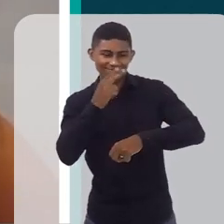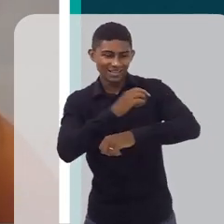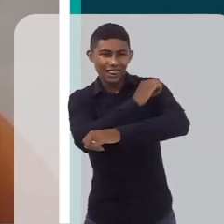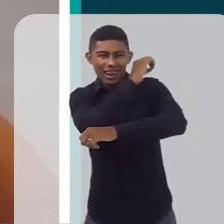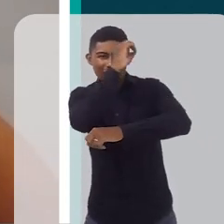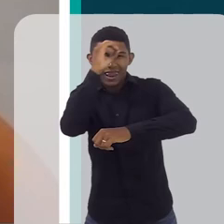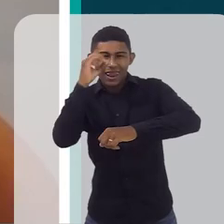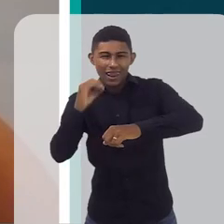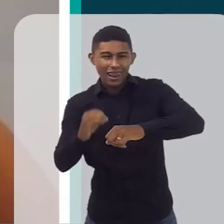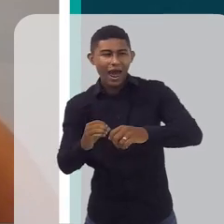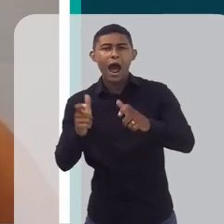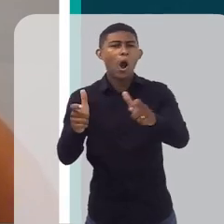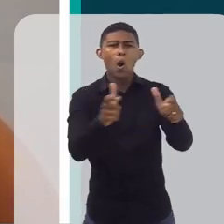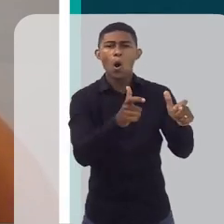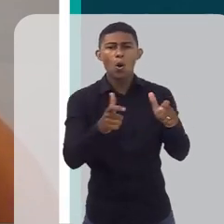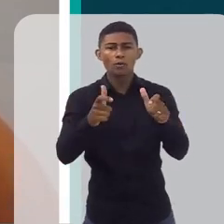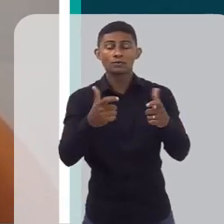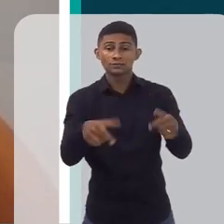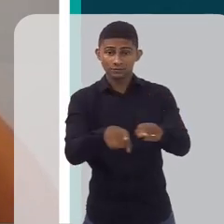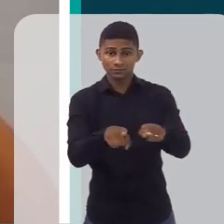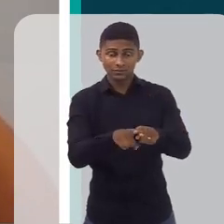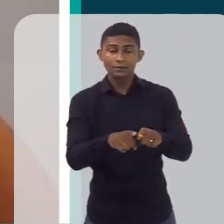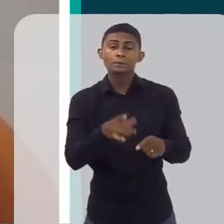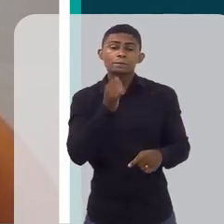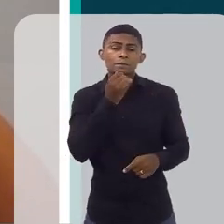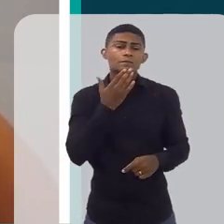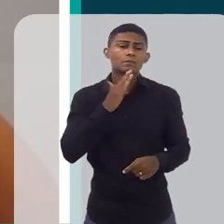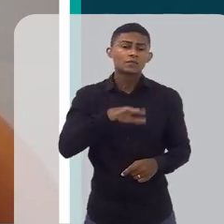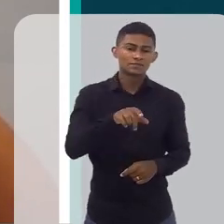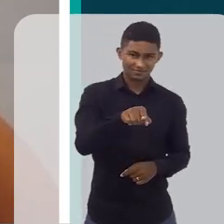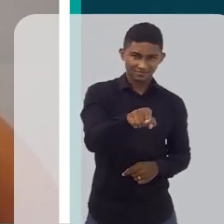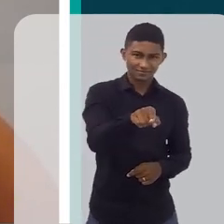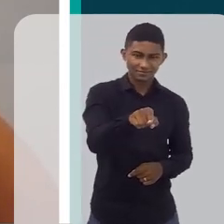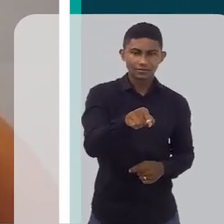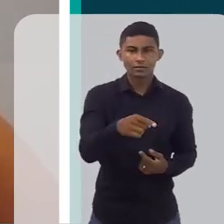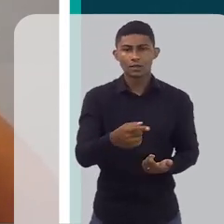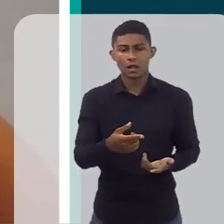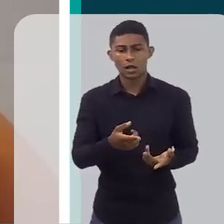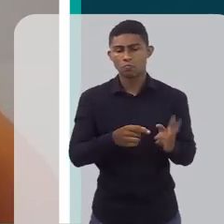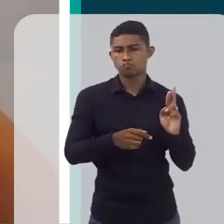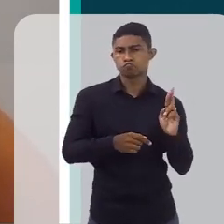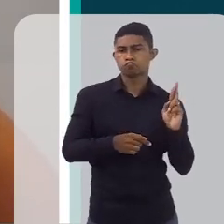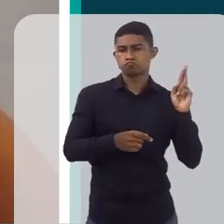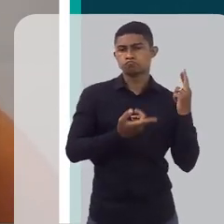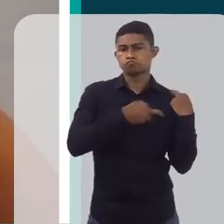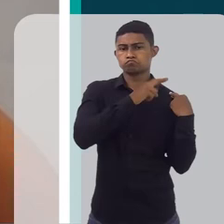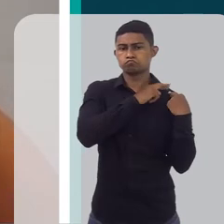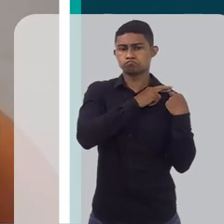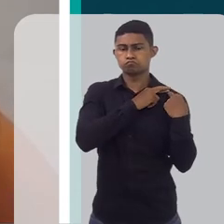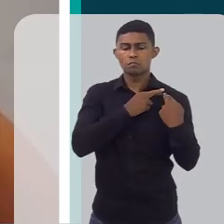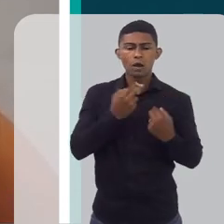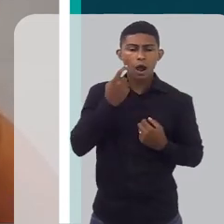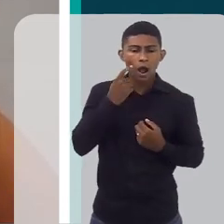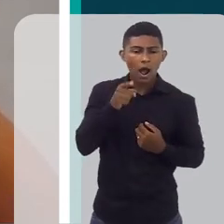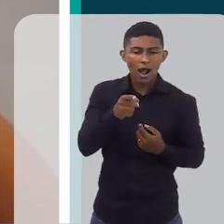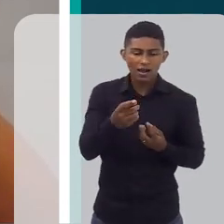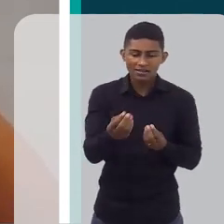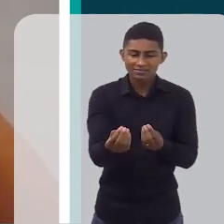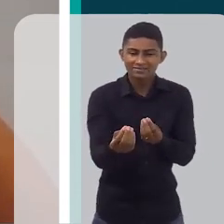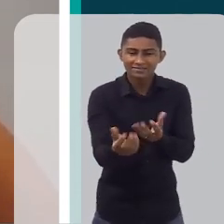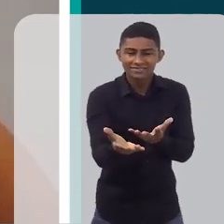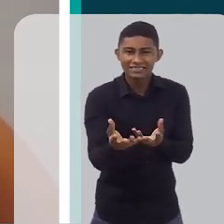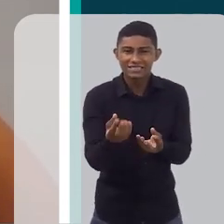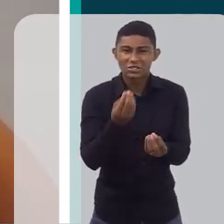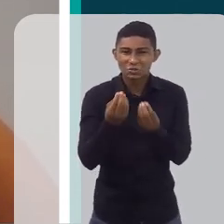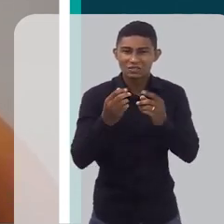tempo, quando são oferecidos para essas crianças alimentos, né? Que a gente chama de alimentos processados. Então,